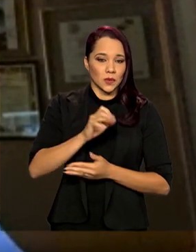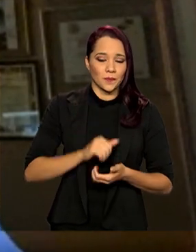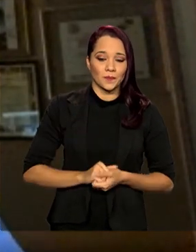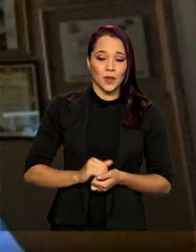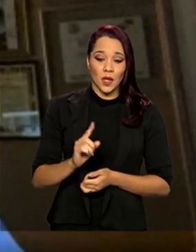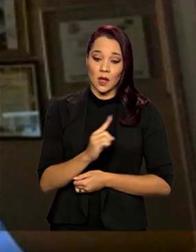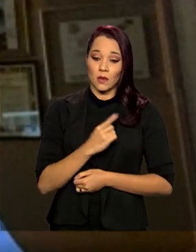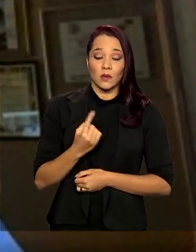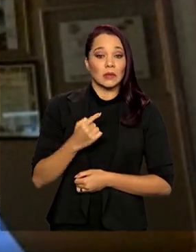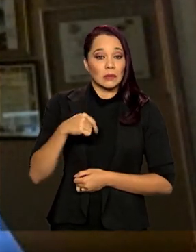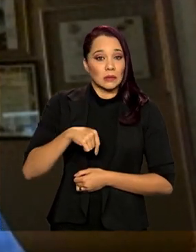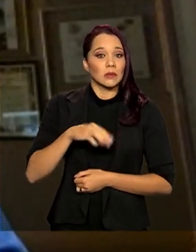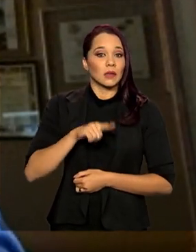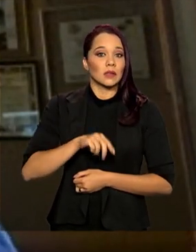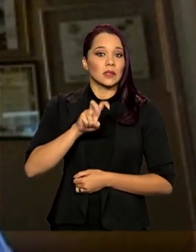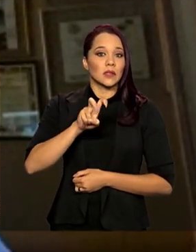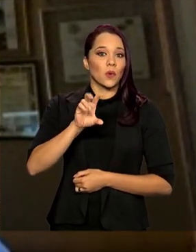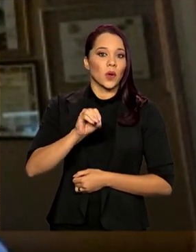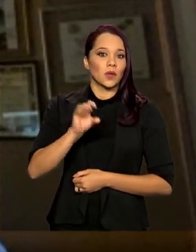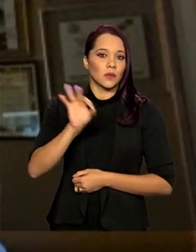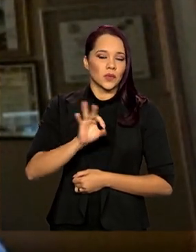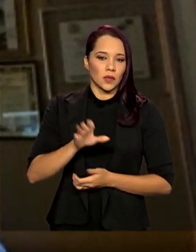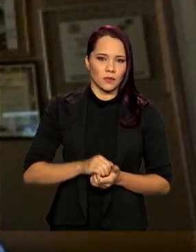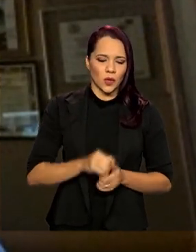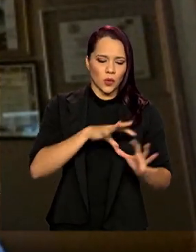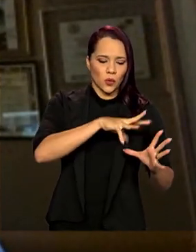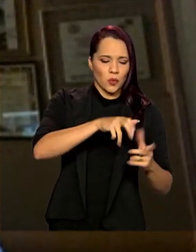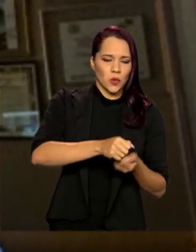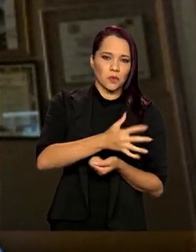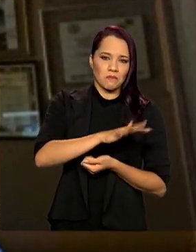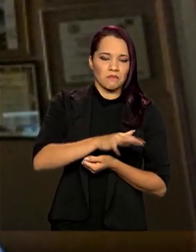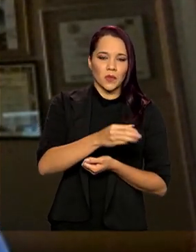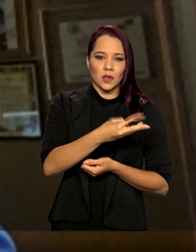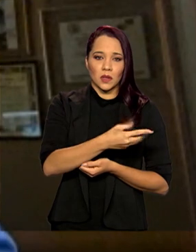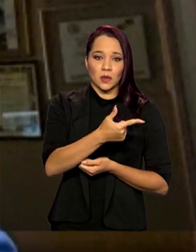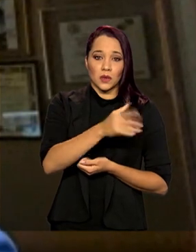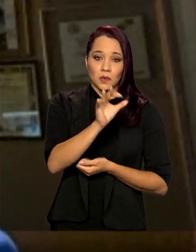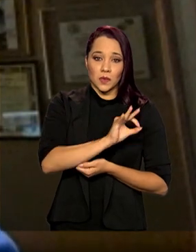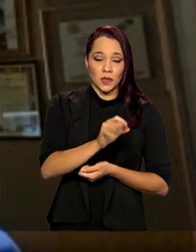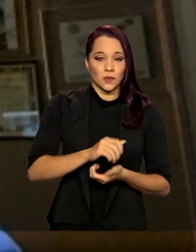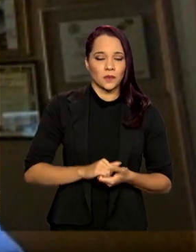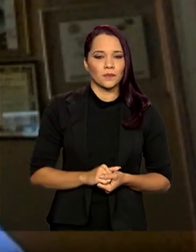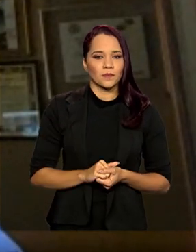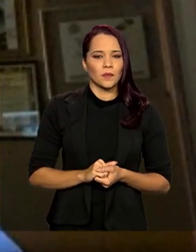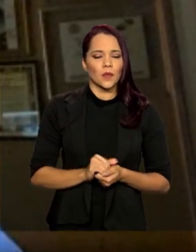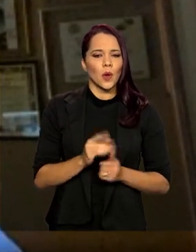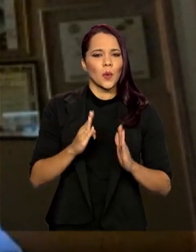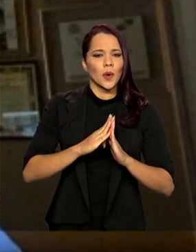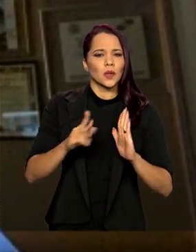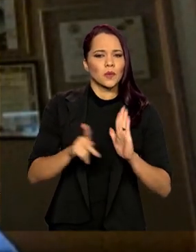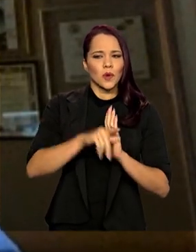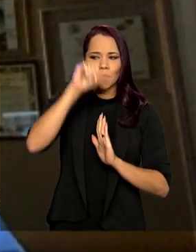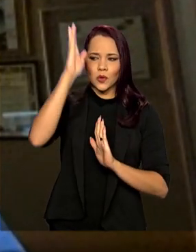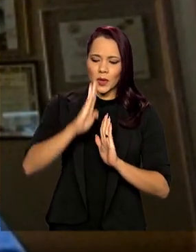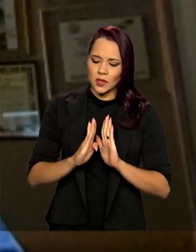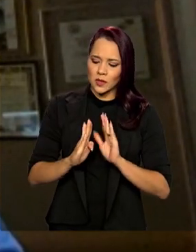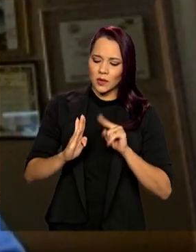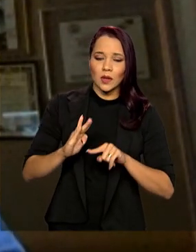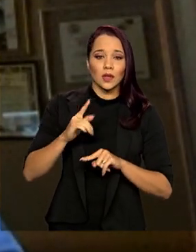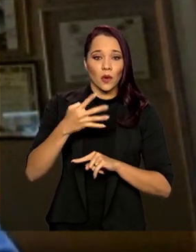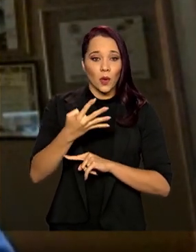consumo está em 50% e a média mundial é 32%. O patrimônio do Brasil está em 4